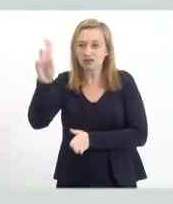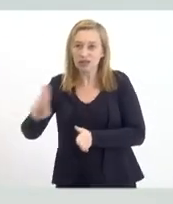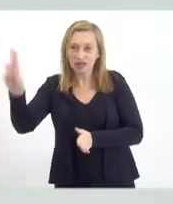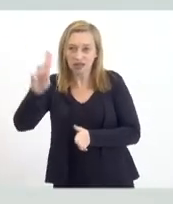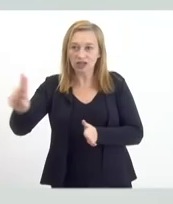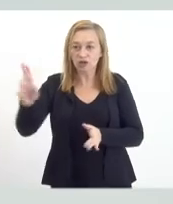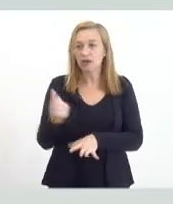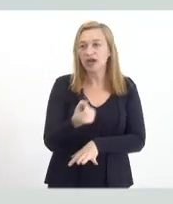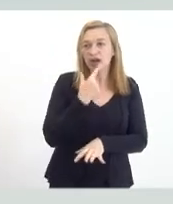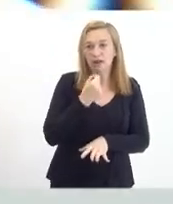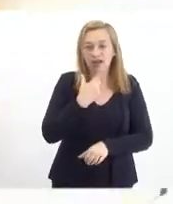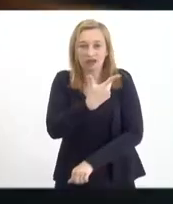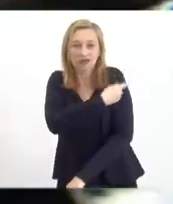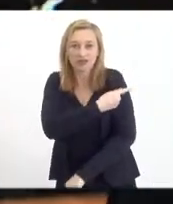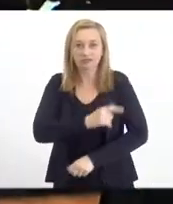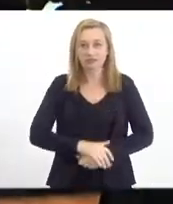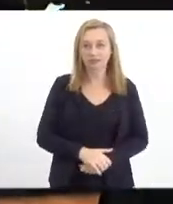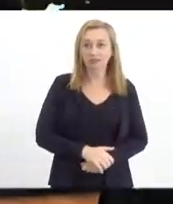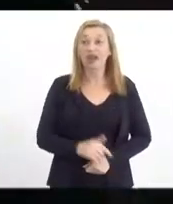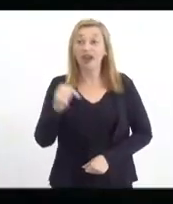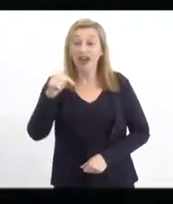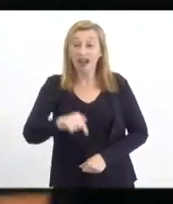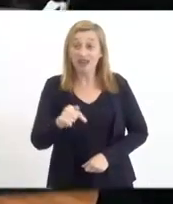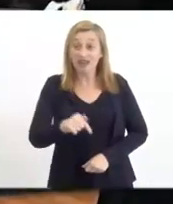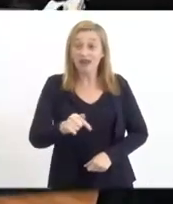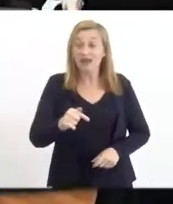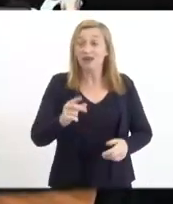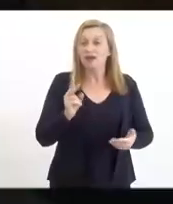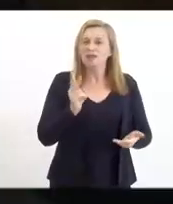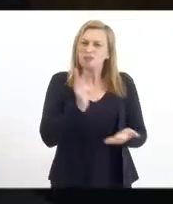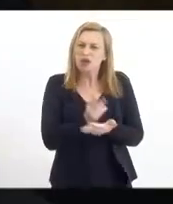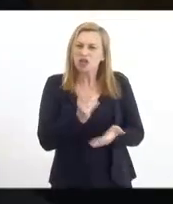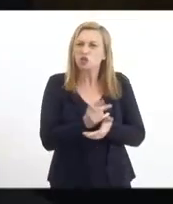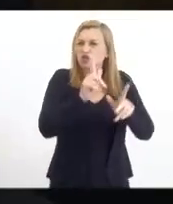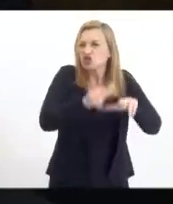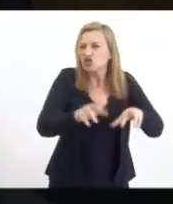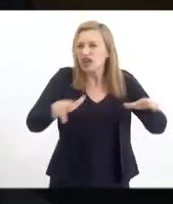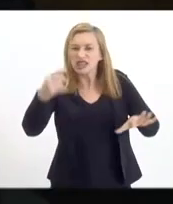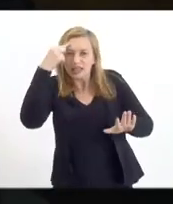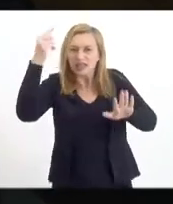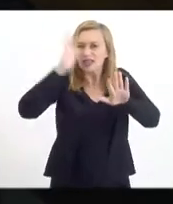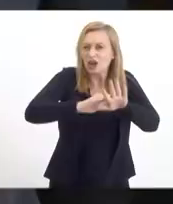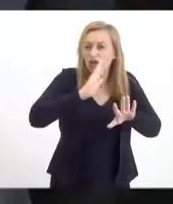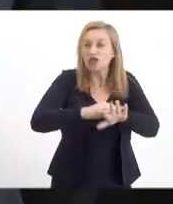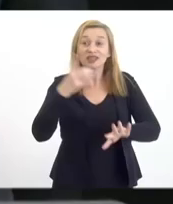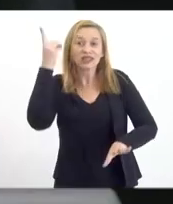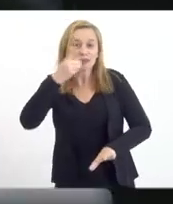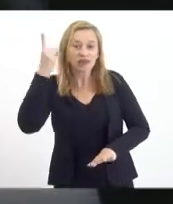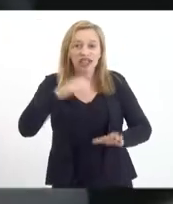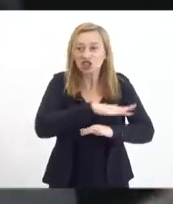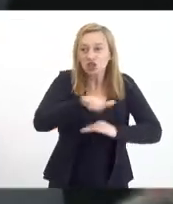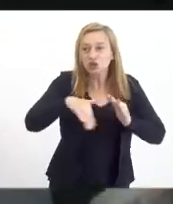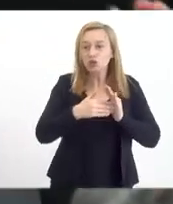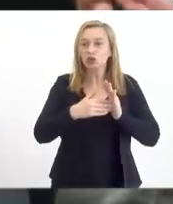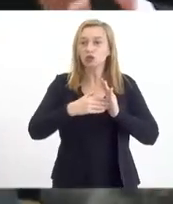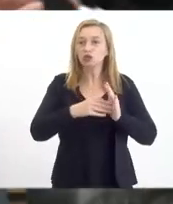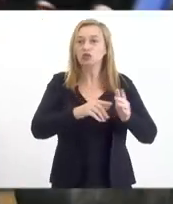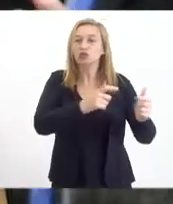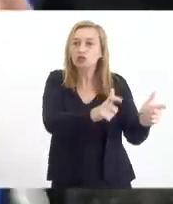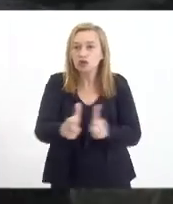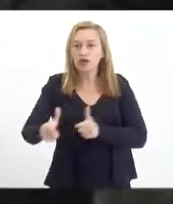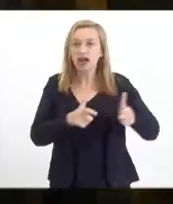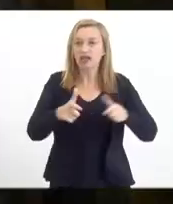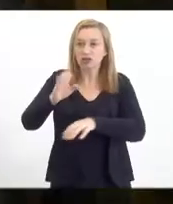medicamentos e vacinas. Aqui, apesar das diferenças ideológicas, deputados de todas as regiões do